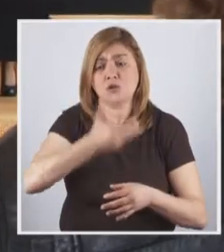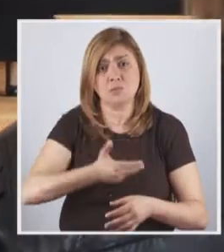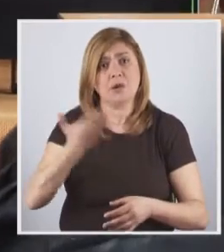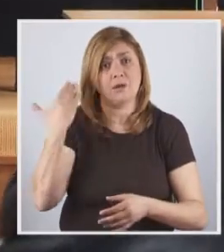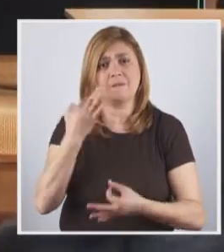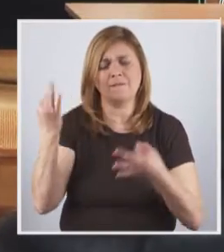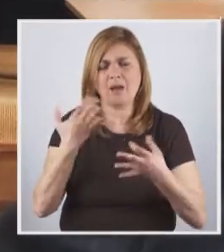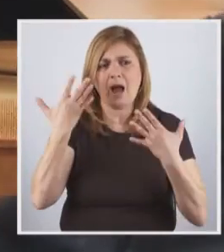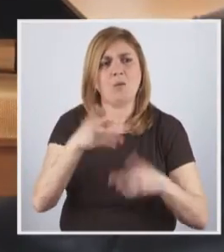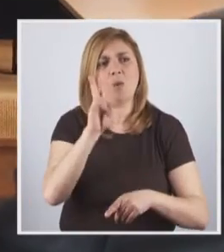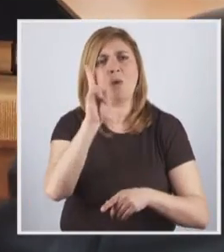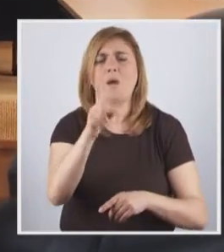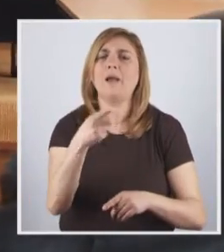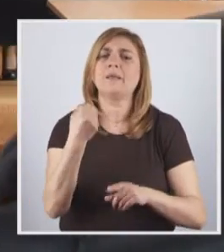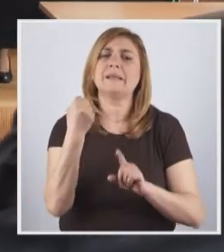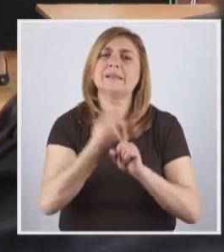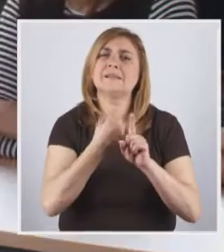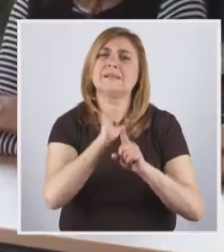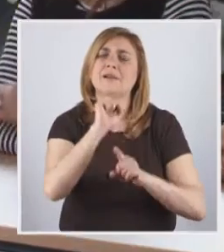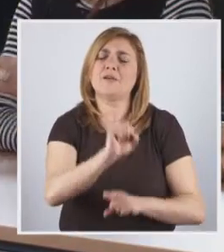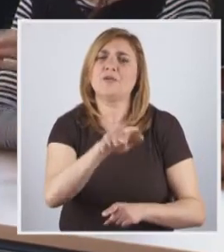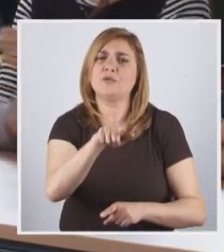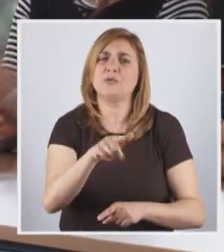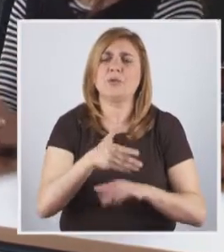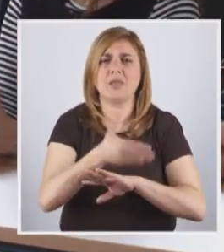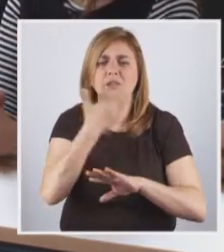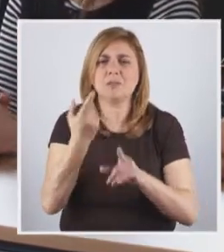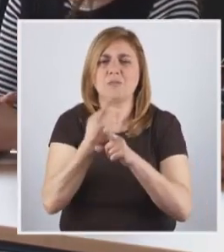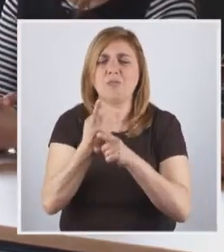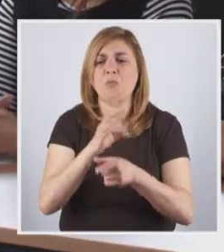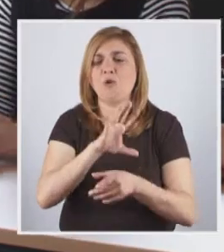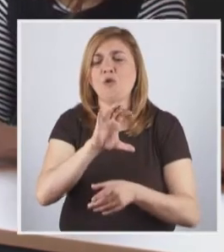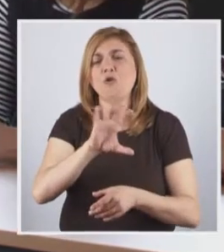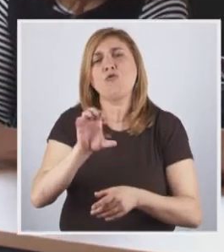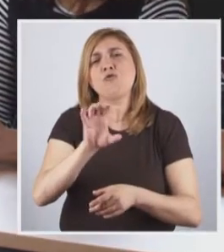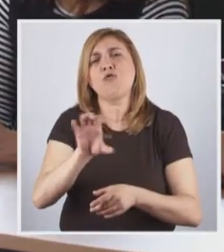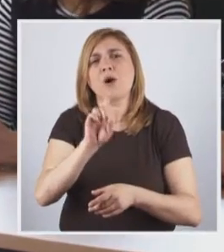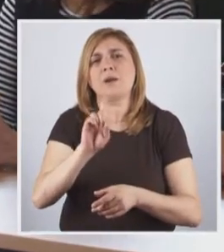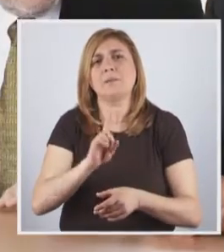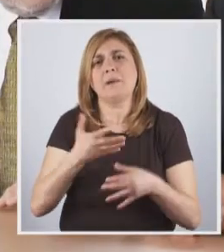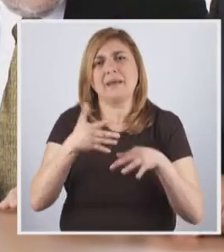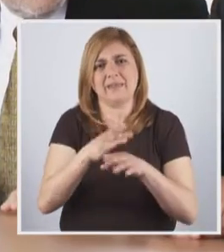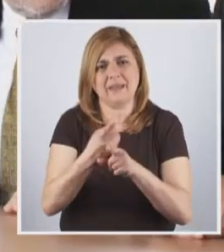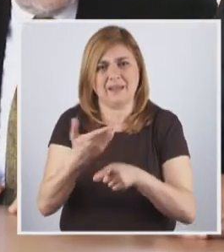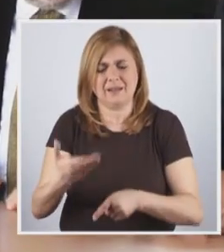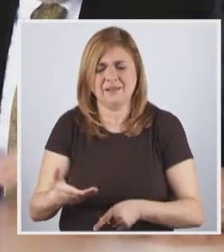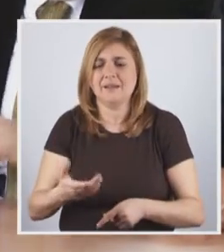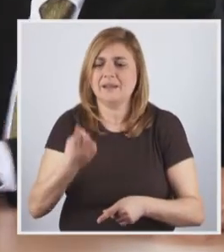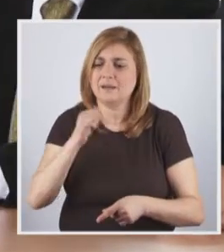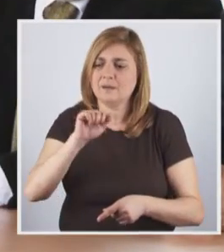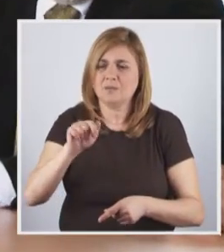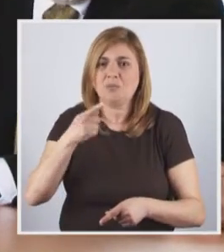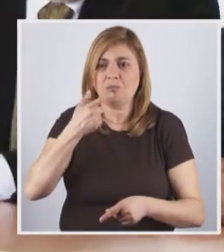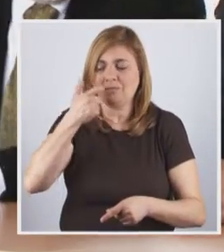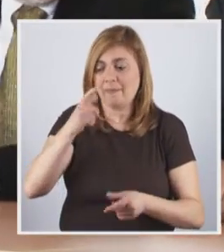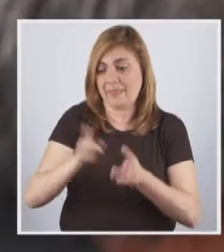permite agora olhar para os desafios da acessibilidade de uma forma integrada. Às vezes aquilo que responde às necessidades de um